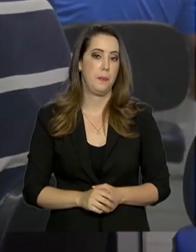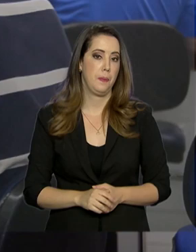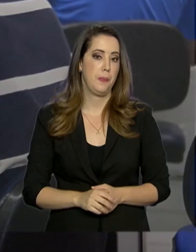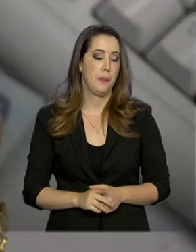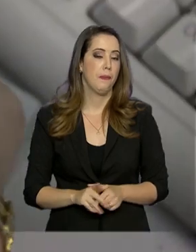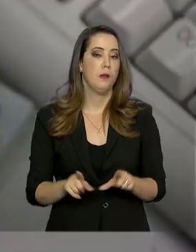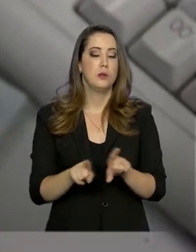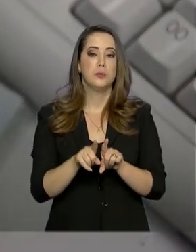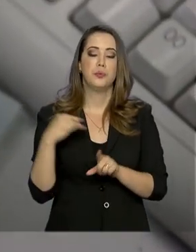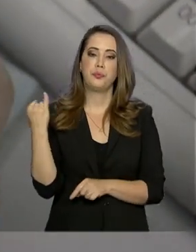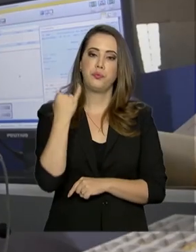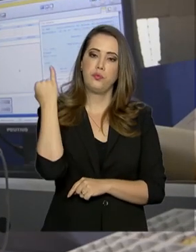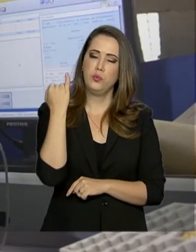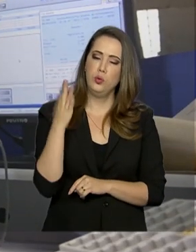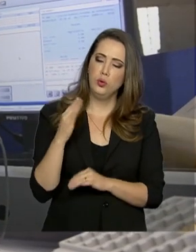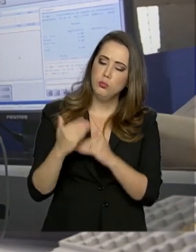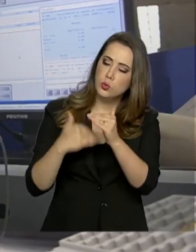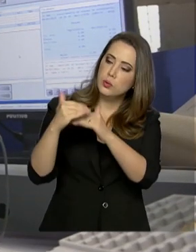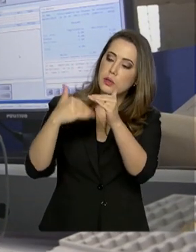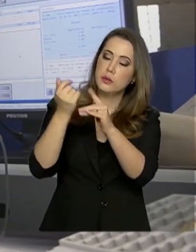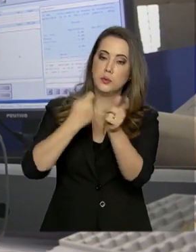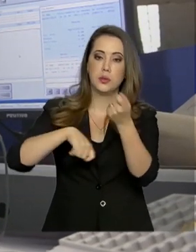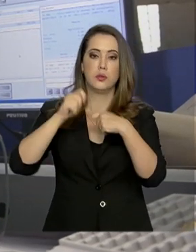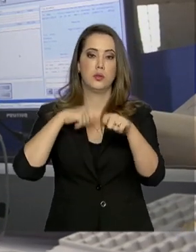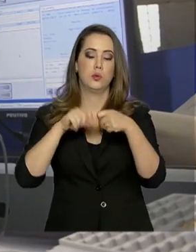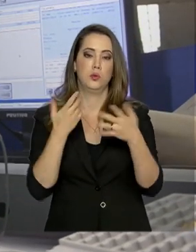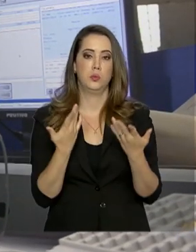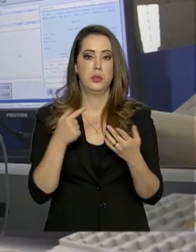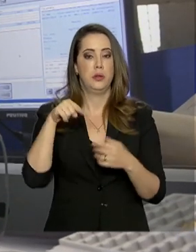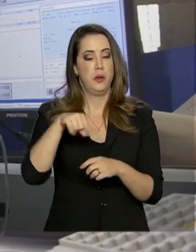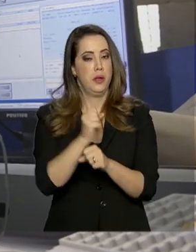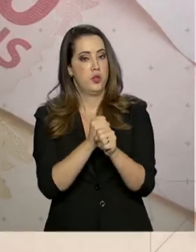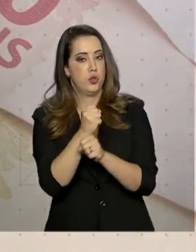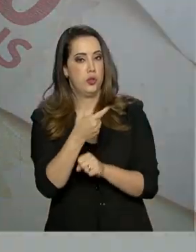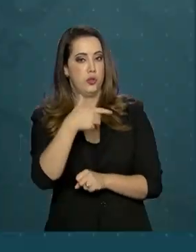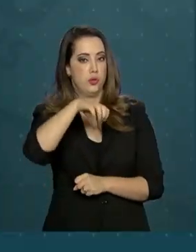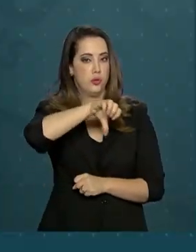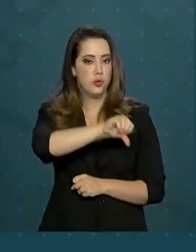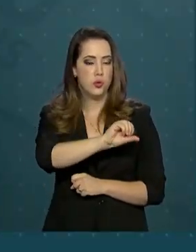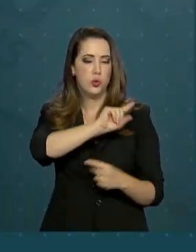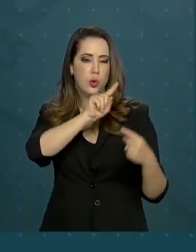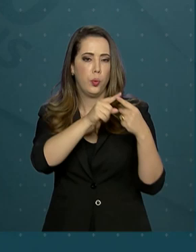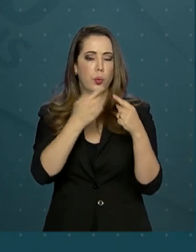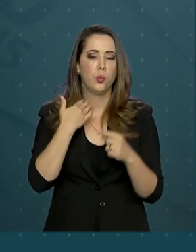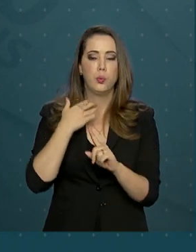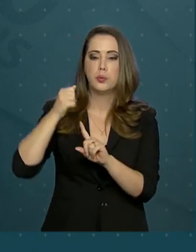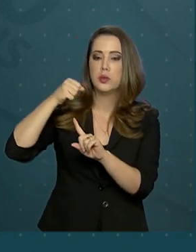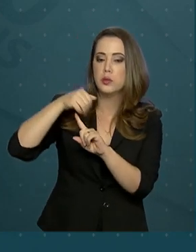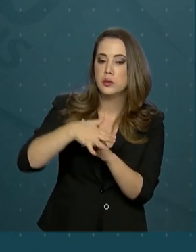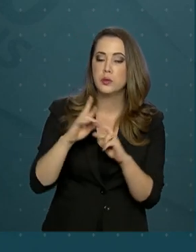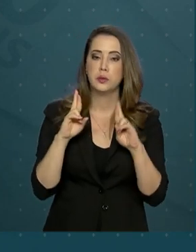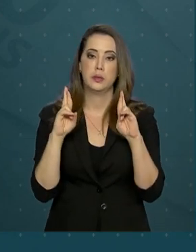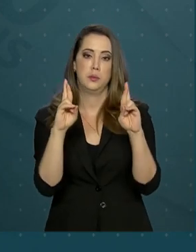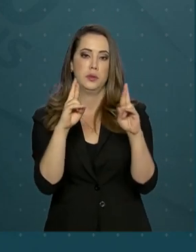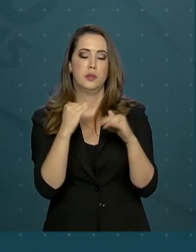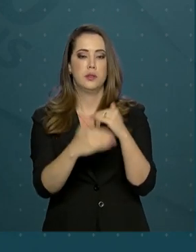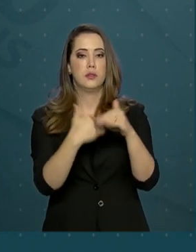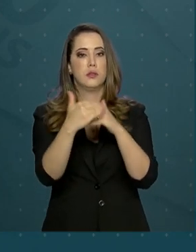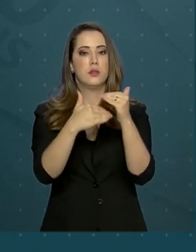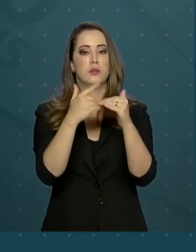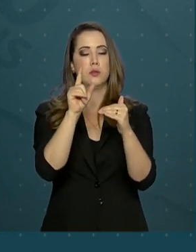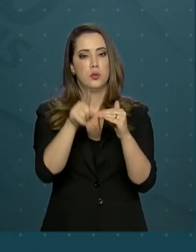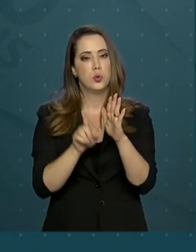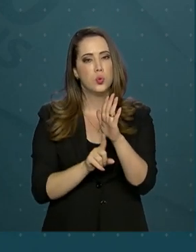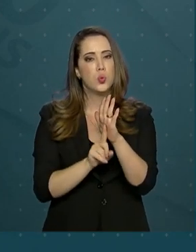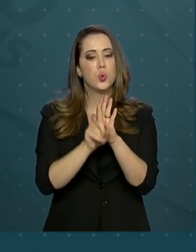surtiram impacto na previsão de crescimento da economia. Em 2019, segundo o Banco Central, a expectativa de crescimento